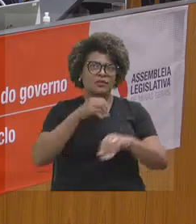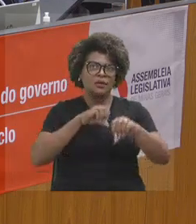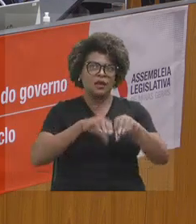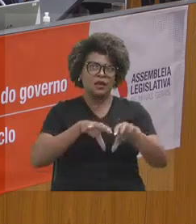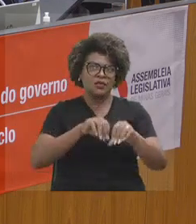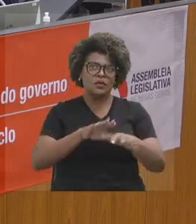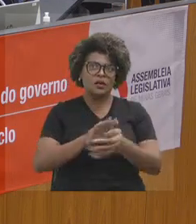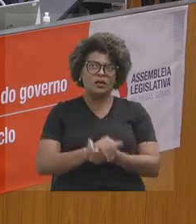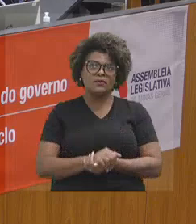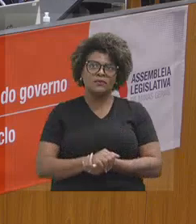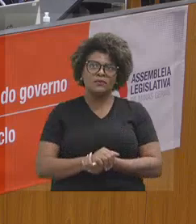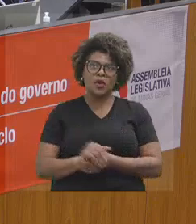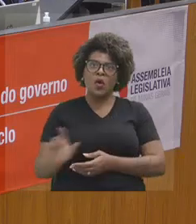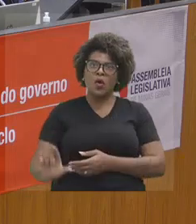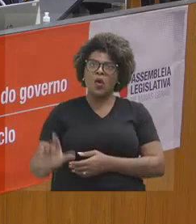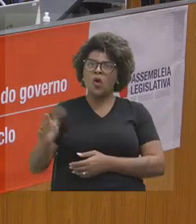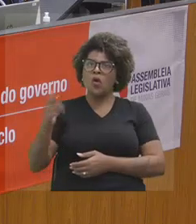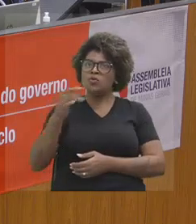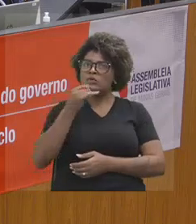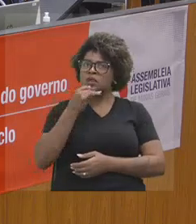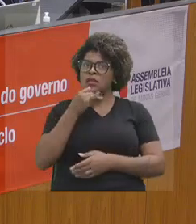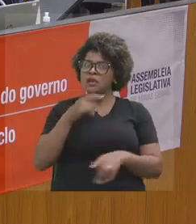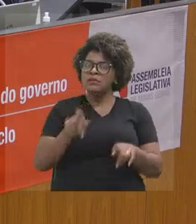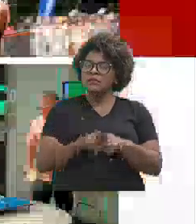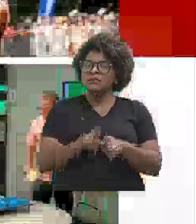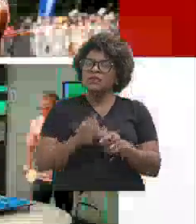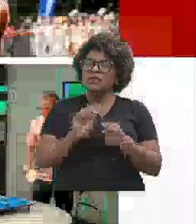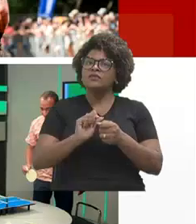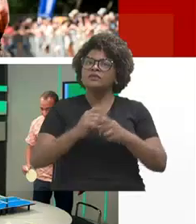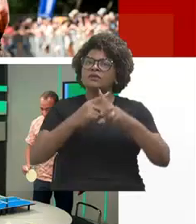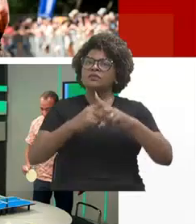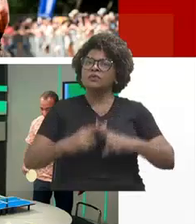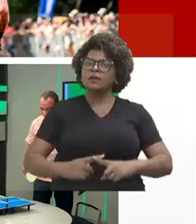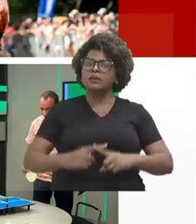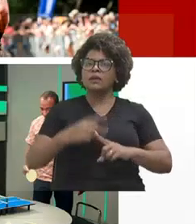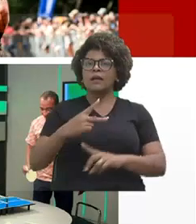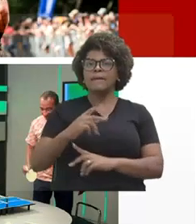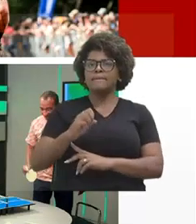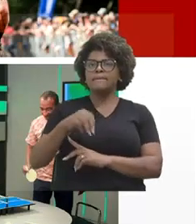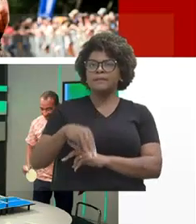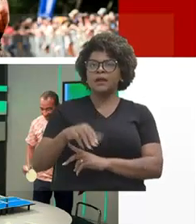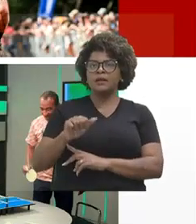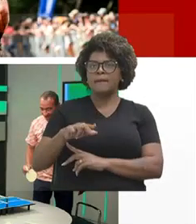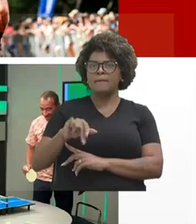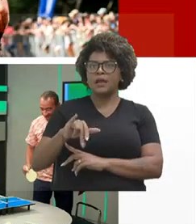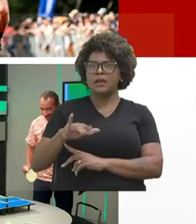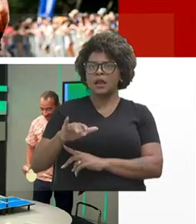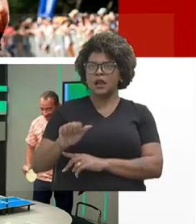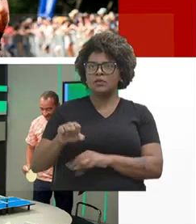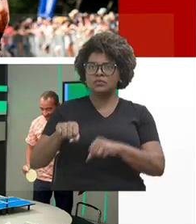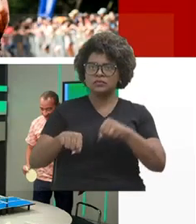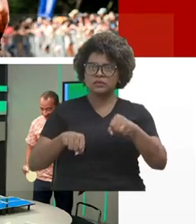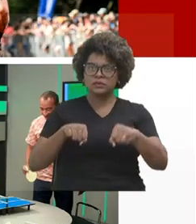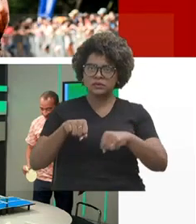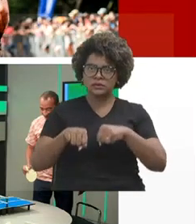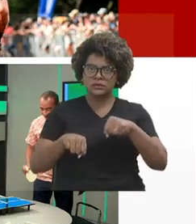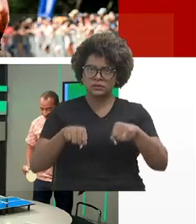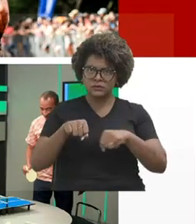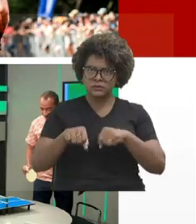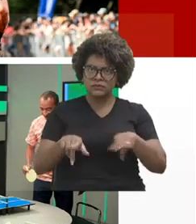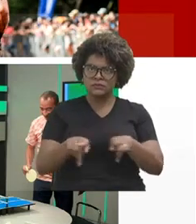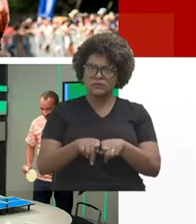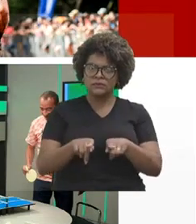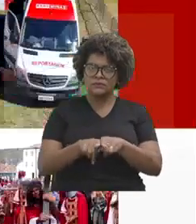Aí são outros exemplos, é o que eu estou dizendo, a gente fez o Campeonato Pan-Americano de mountain bike e fez o Primeiras Esportivas